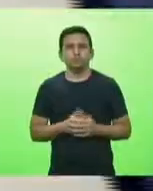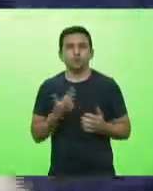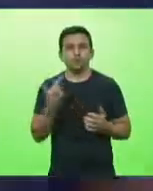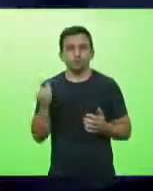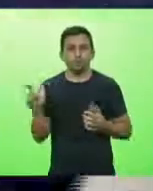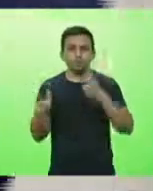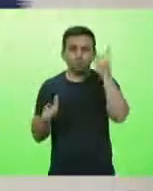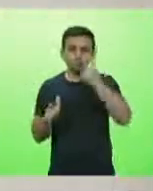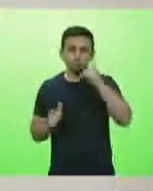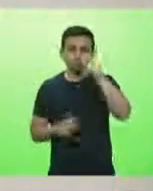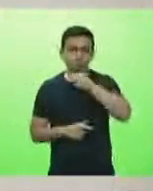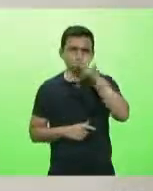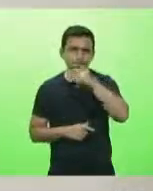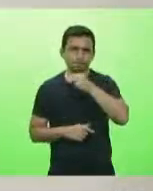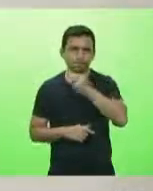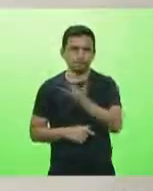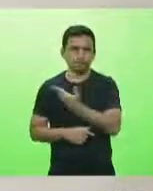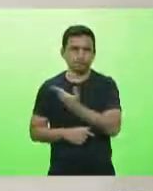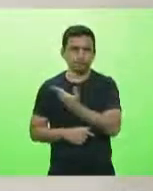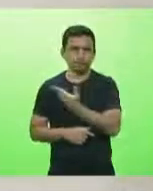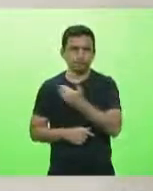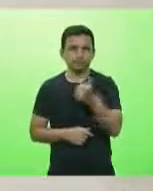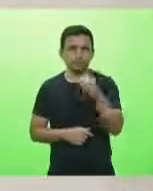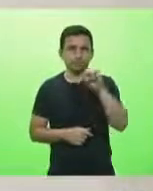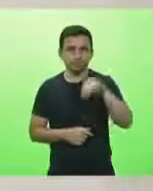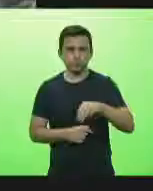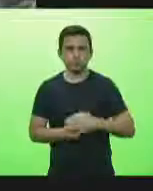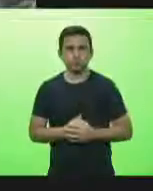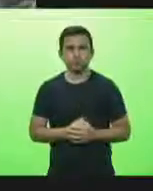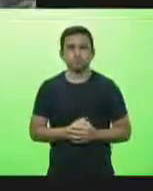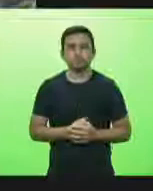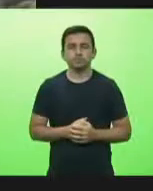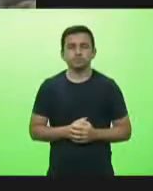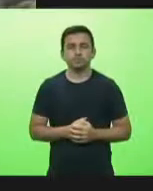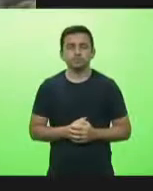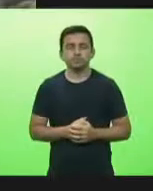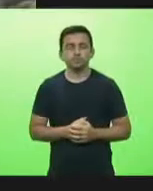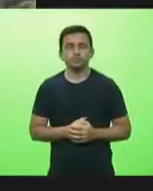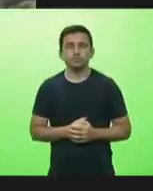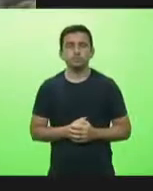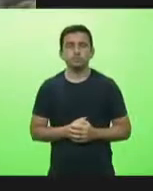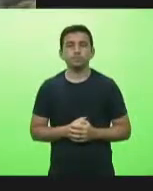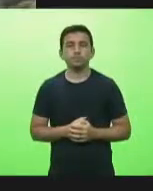Kennedy Nunes, colega de mesa. Por 10 minutos, Kennedy. Obrigada. Obrigada. Obrigada.